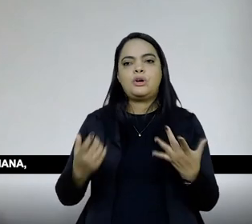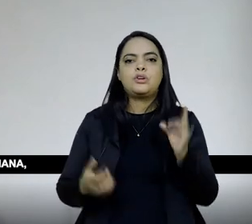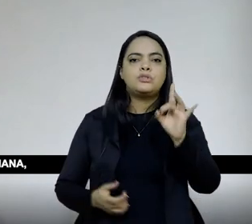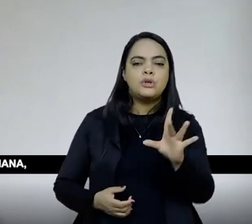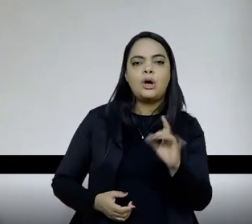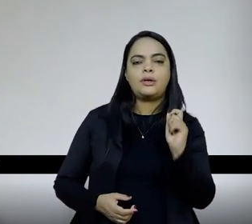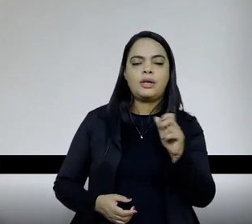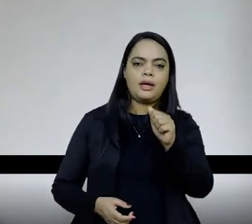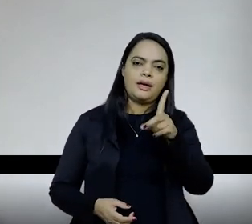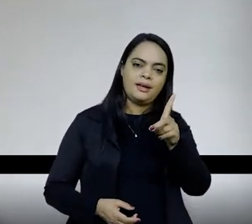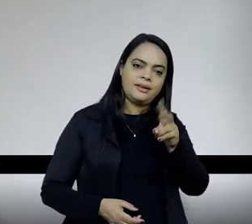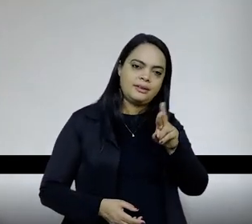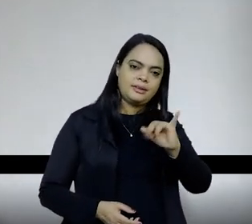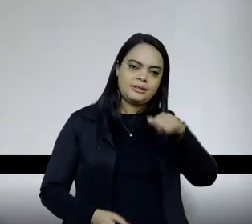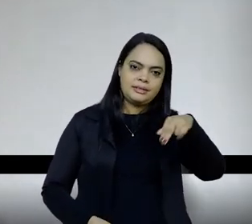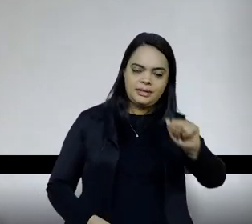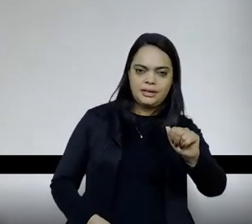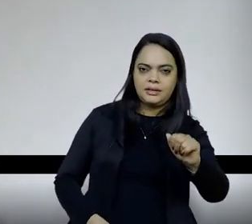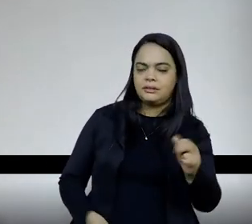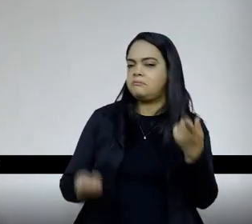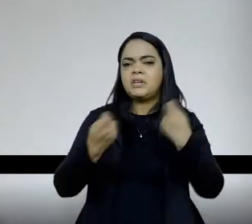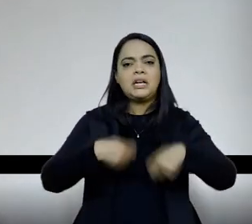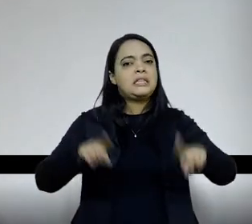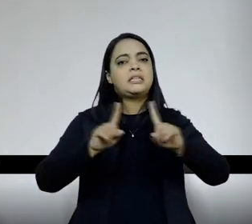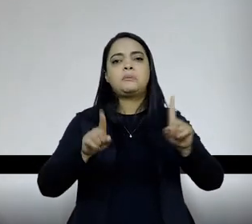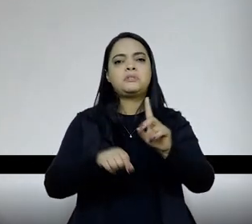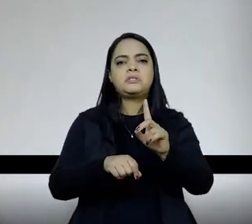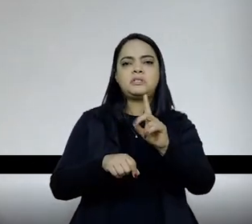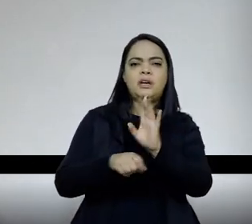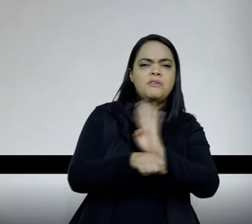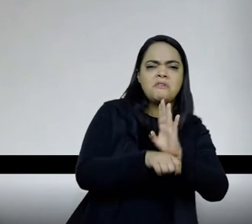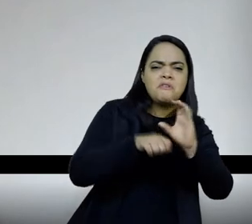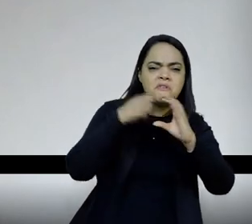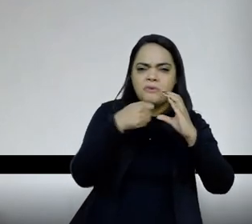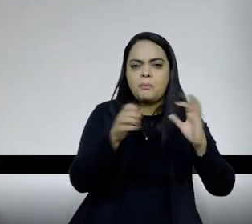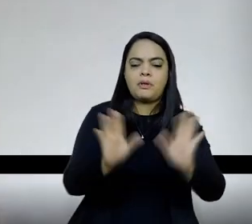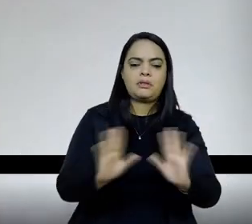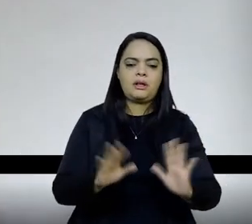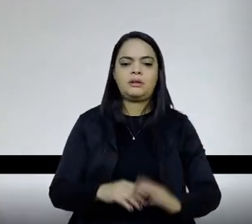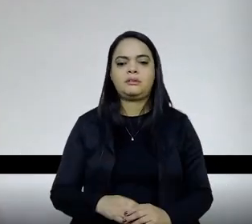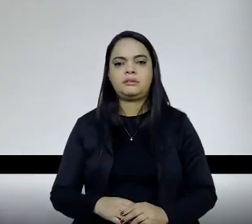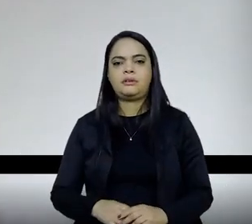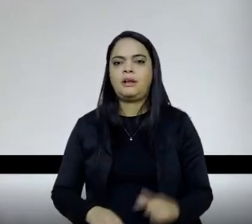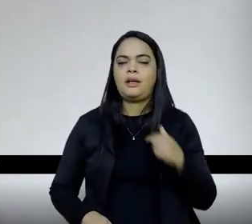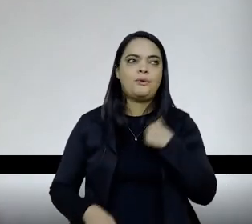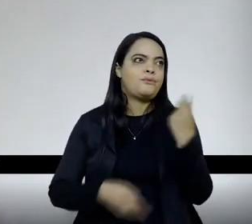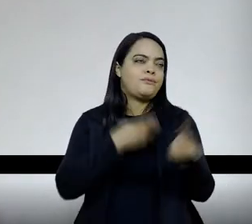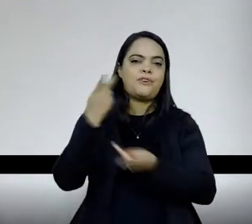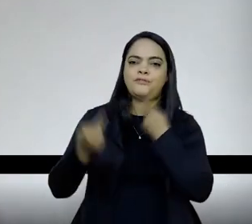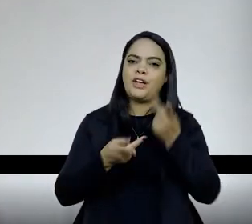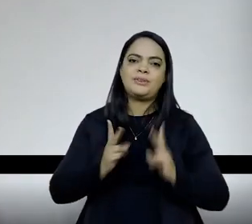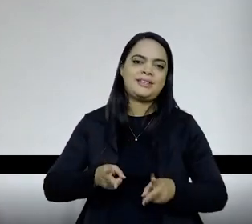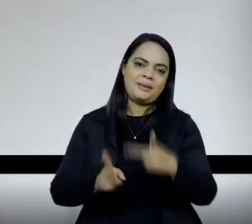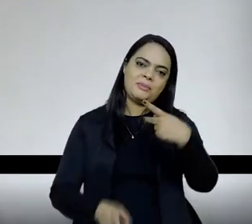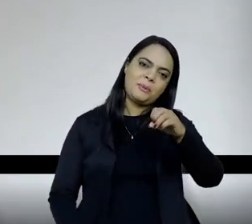Bia, Adriana, que está... Não precisa necessariamente ser gravado como... Não! Eu falo muito do portal para as pessoas.